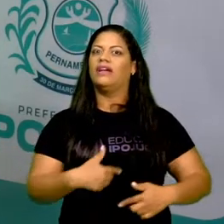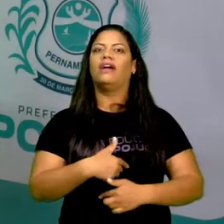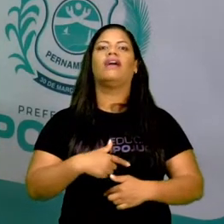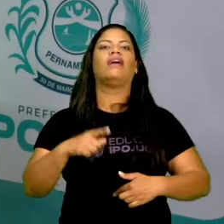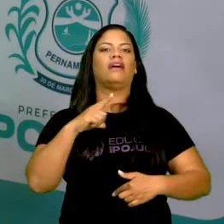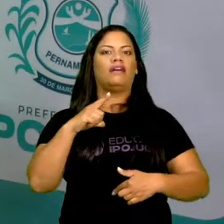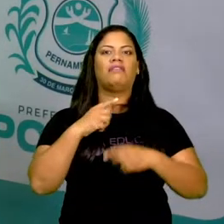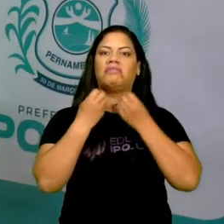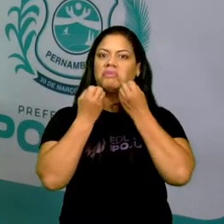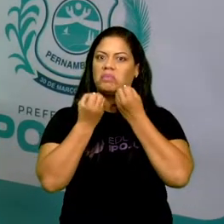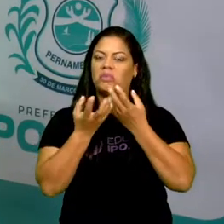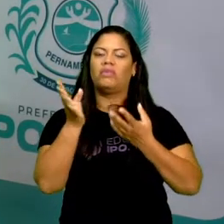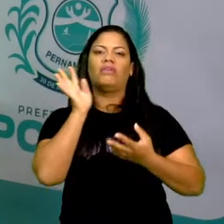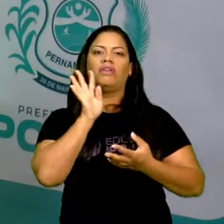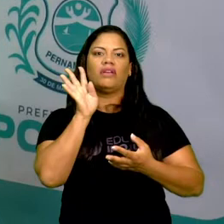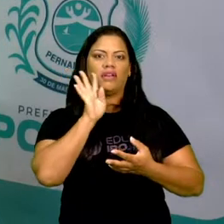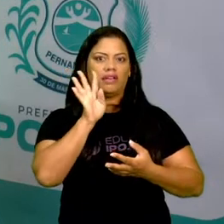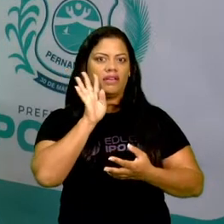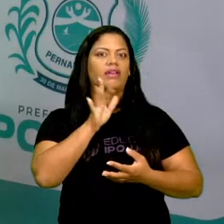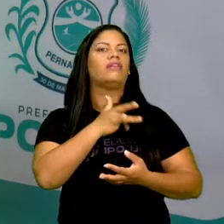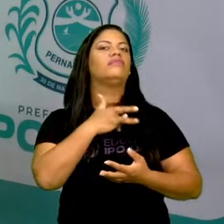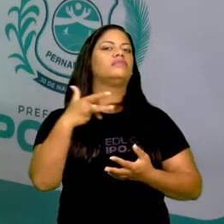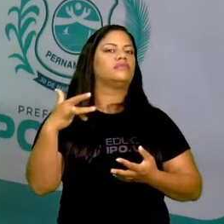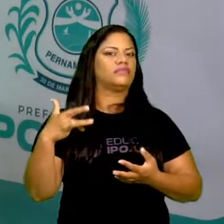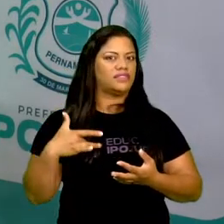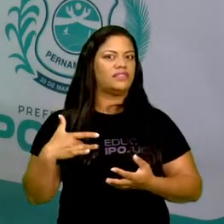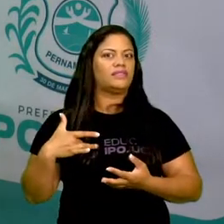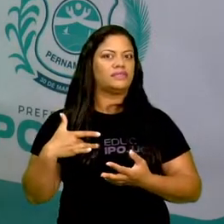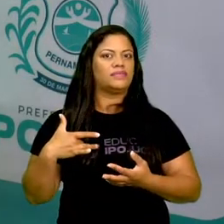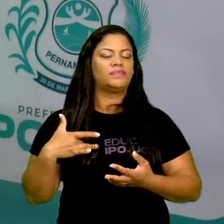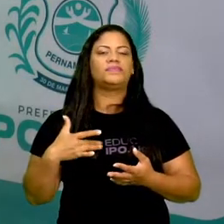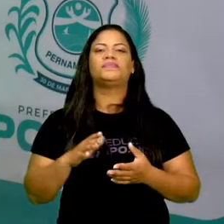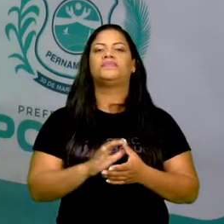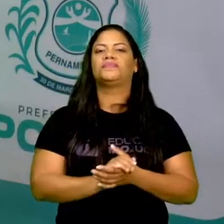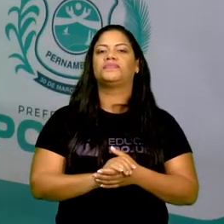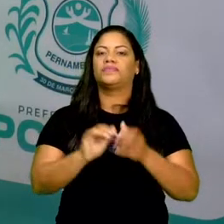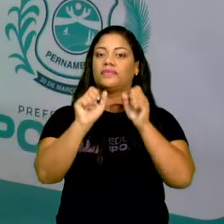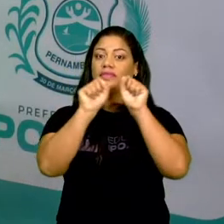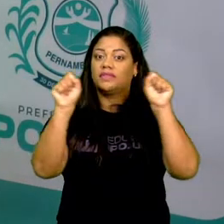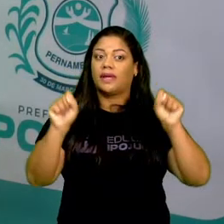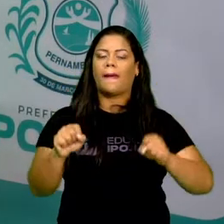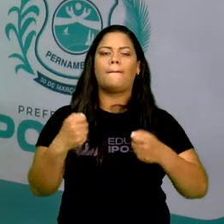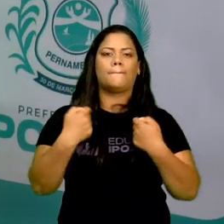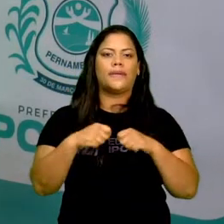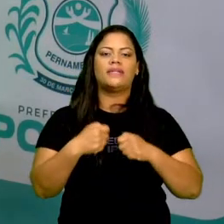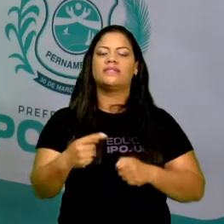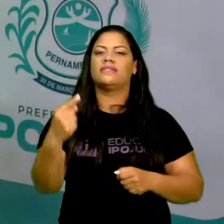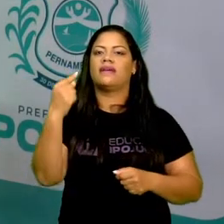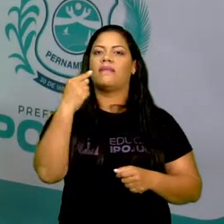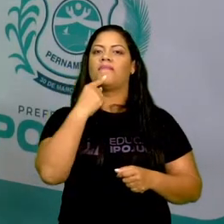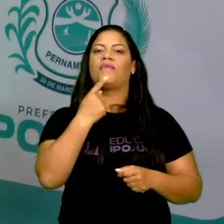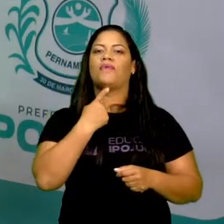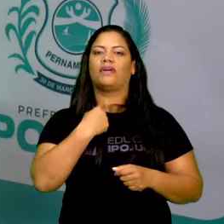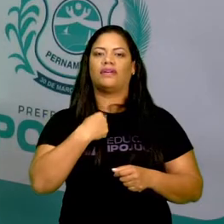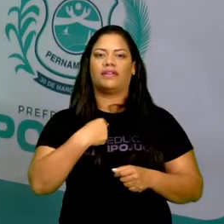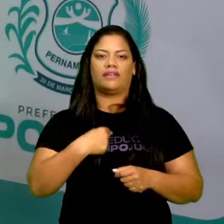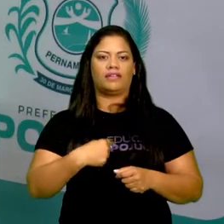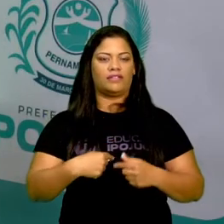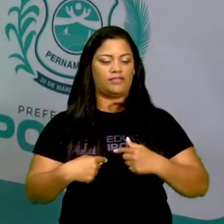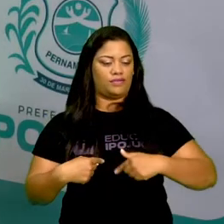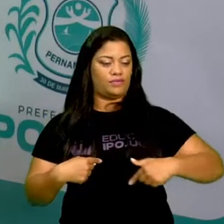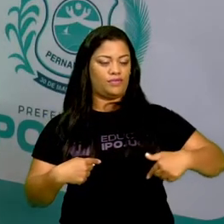bom, Bem legal, funcionando direitinho. Então o sistema digestório, ele precisa da boca, do esôfago, do